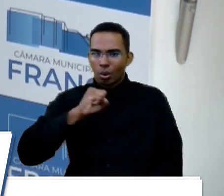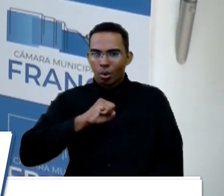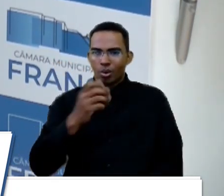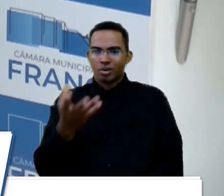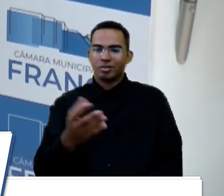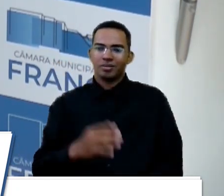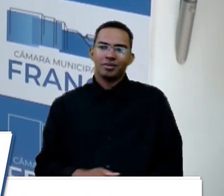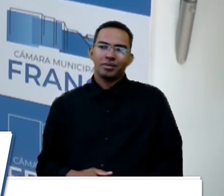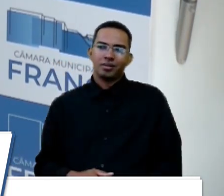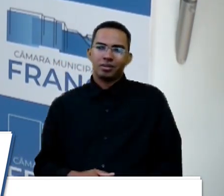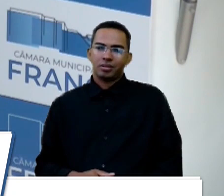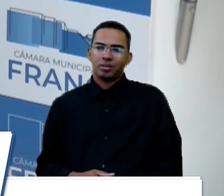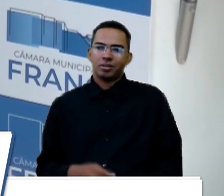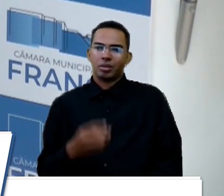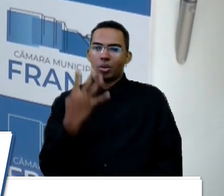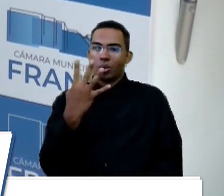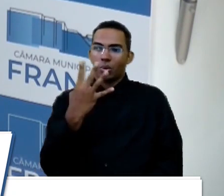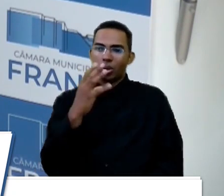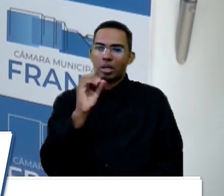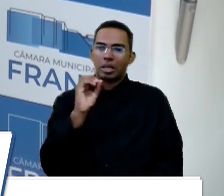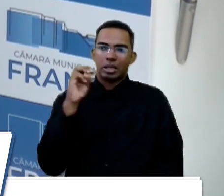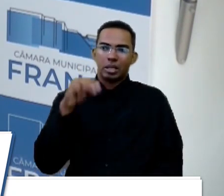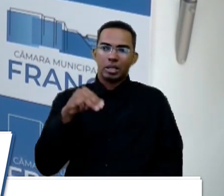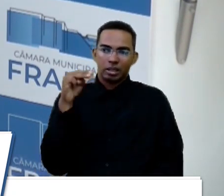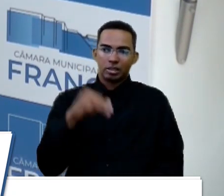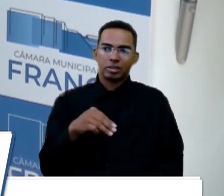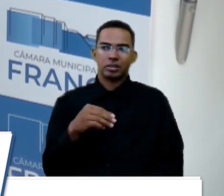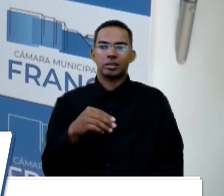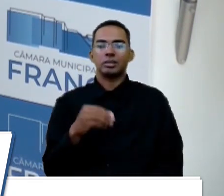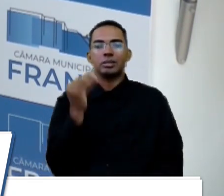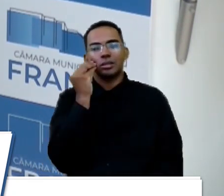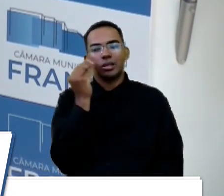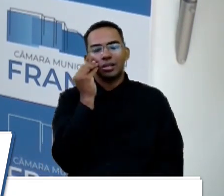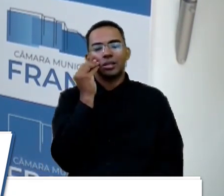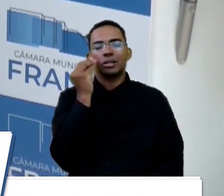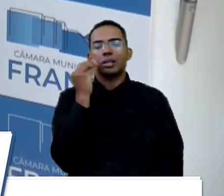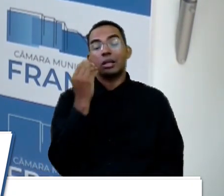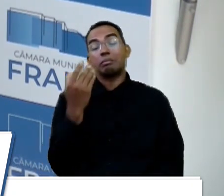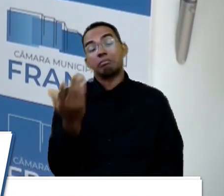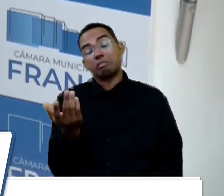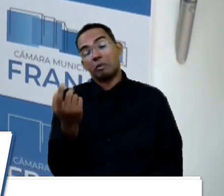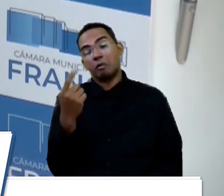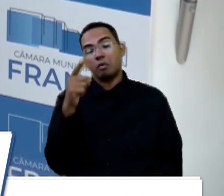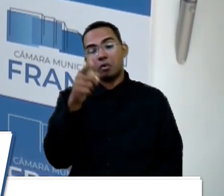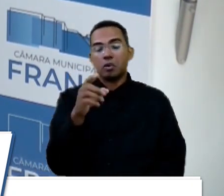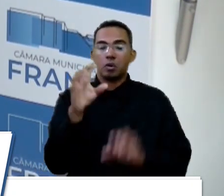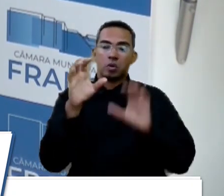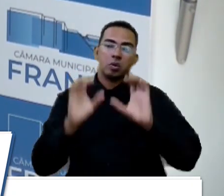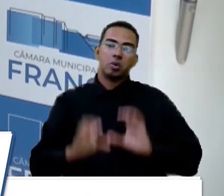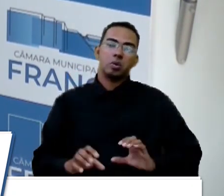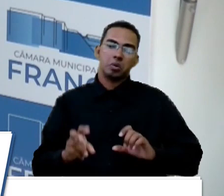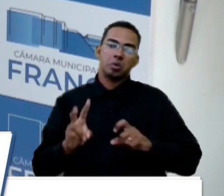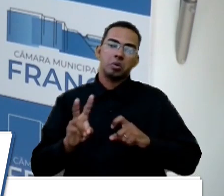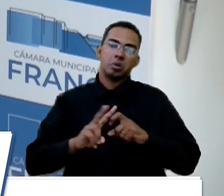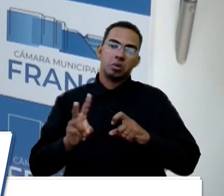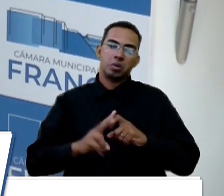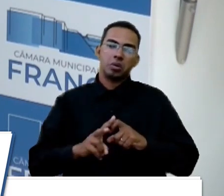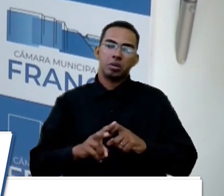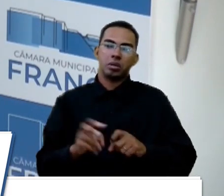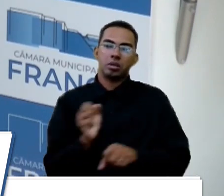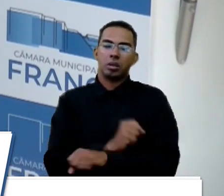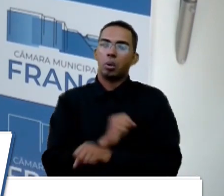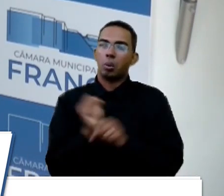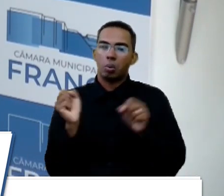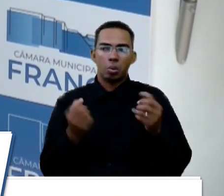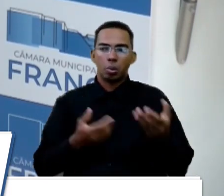Eu fiquei mais de 40 minutos lá. E aí o cidadão colocou que o veterinário incompetente, o serviço da